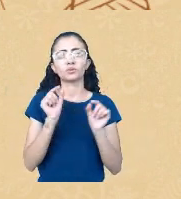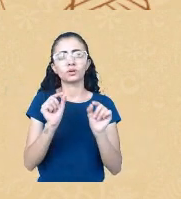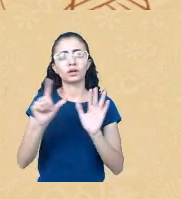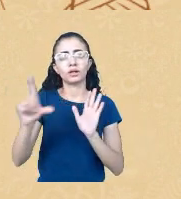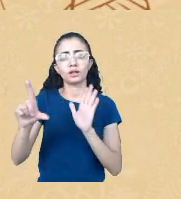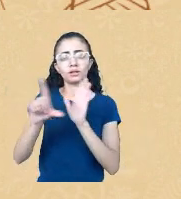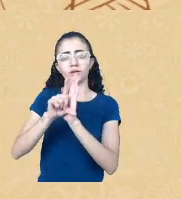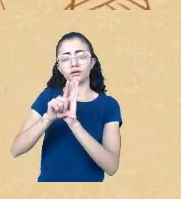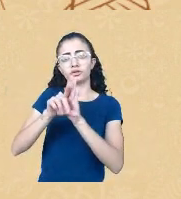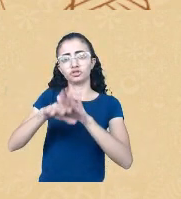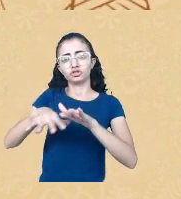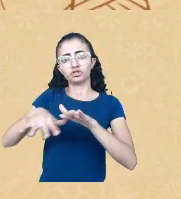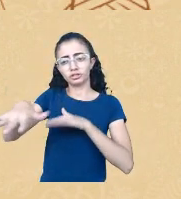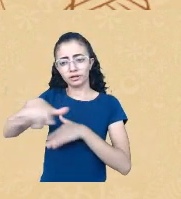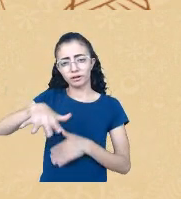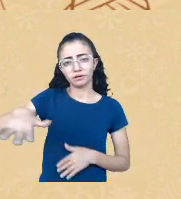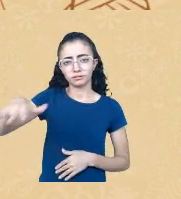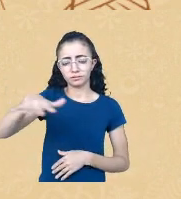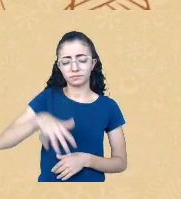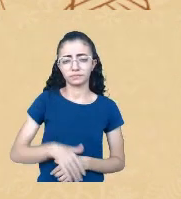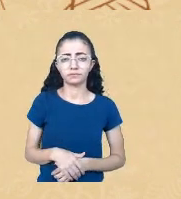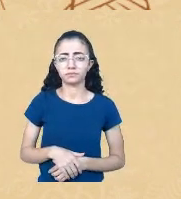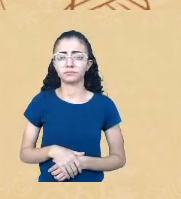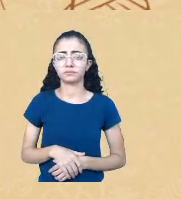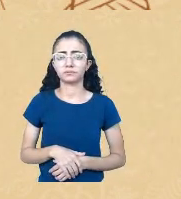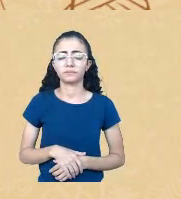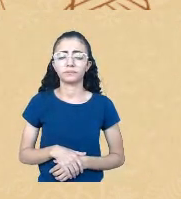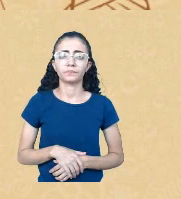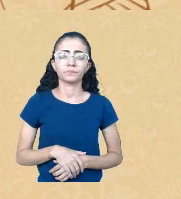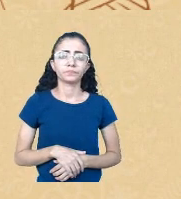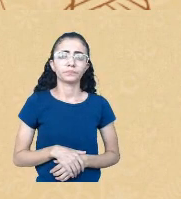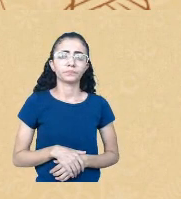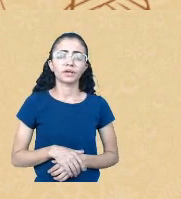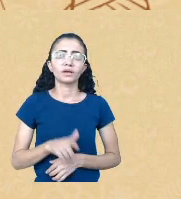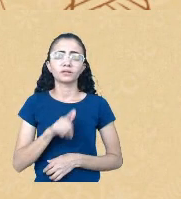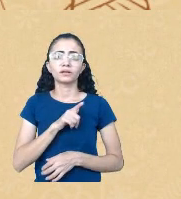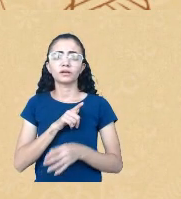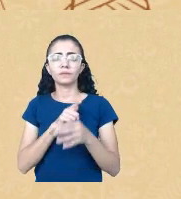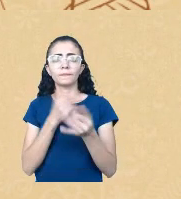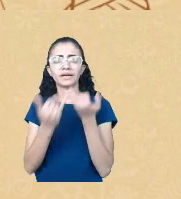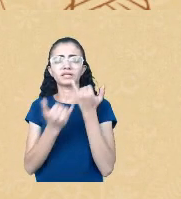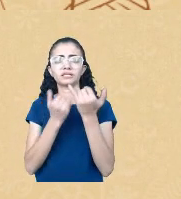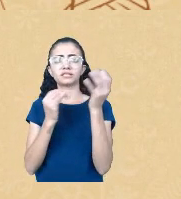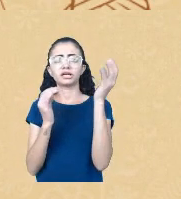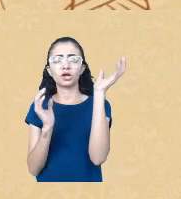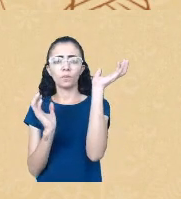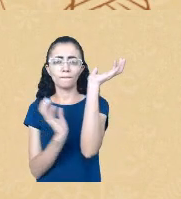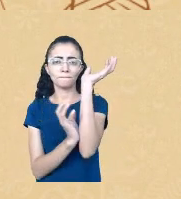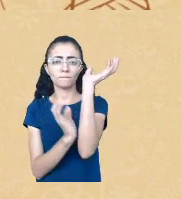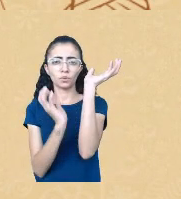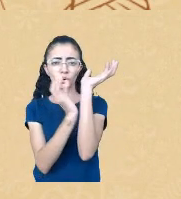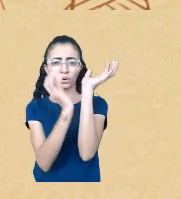foi uma espécie de burocratização. Eu até vou ler um trechinho para vocês,